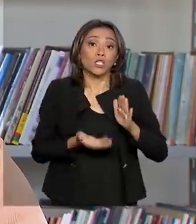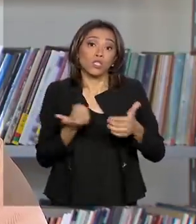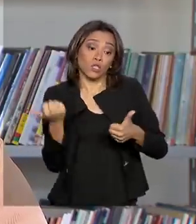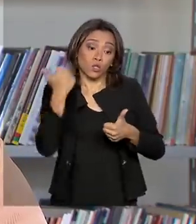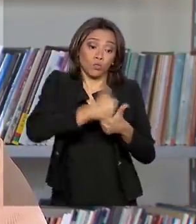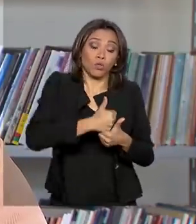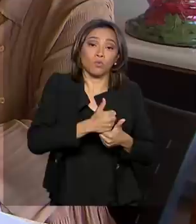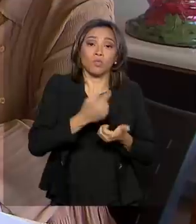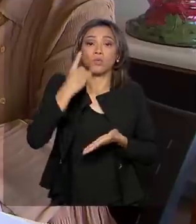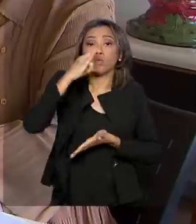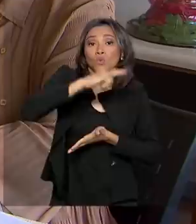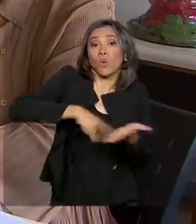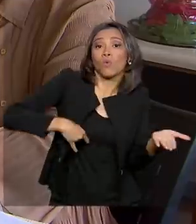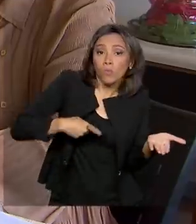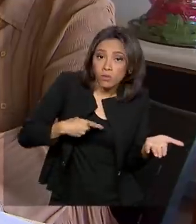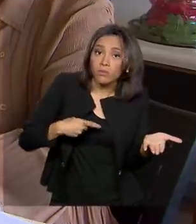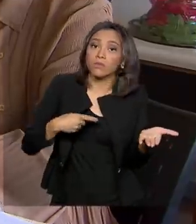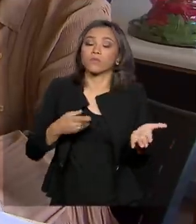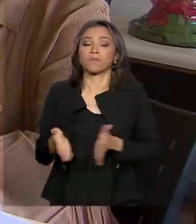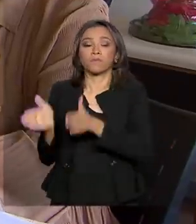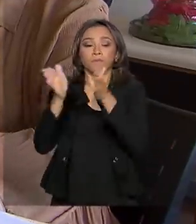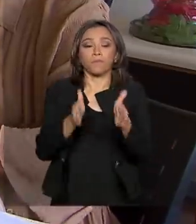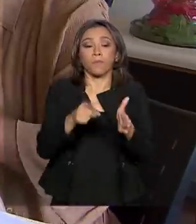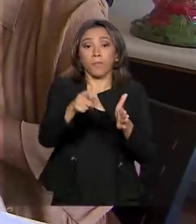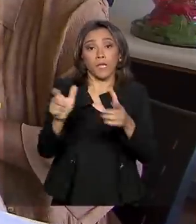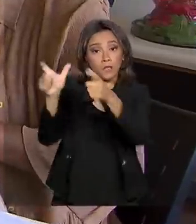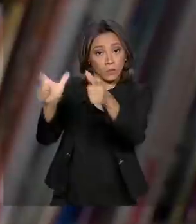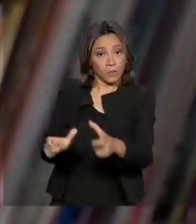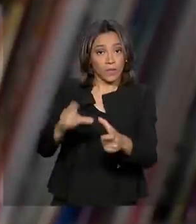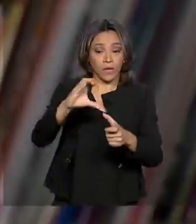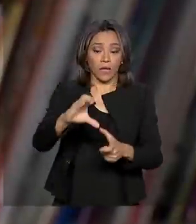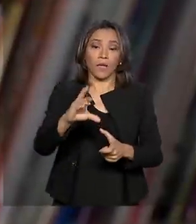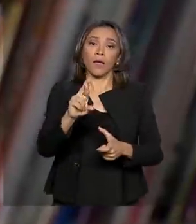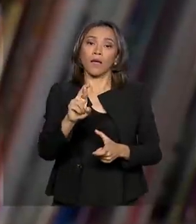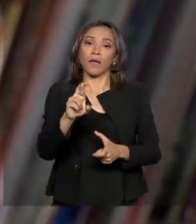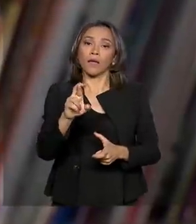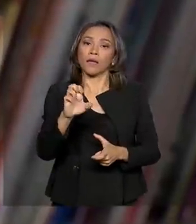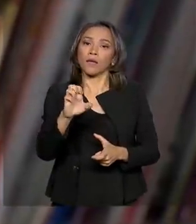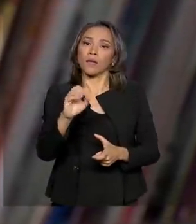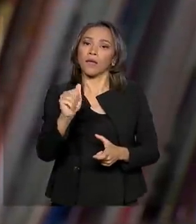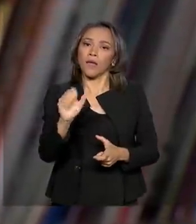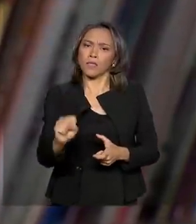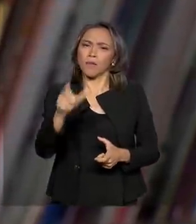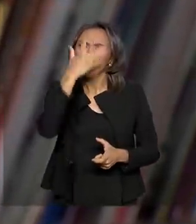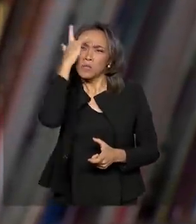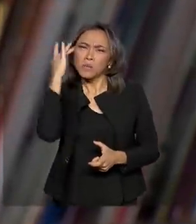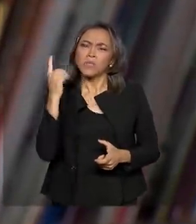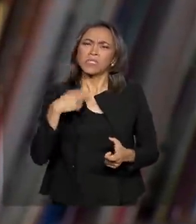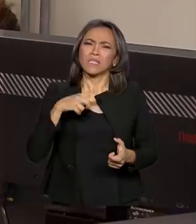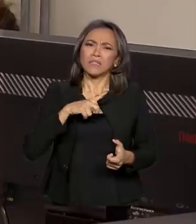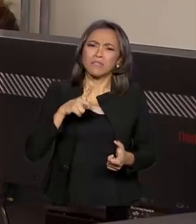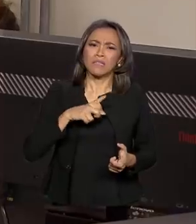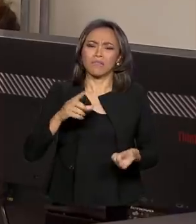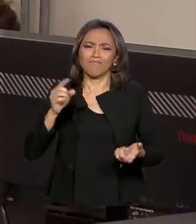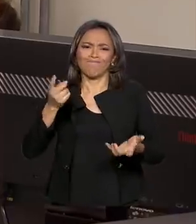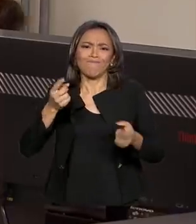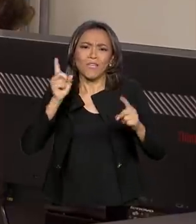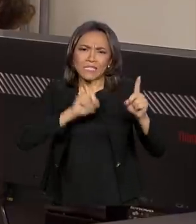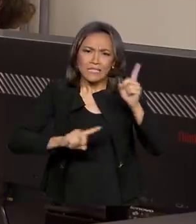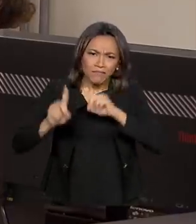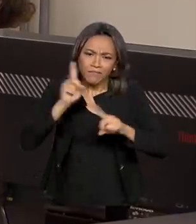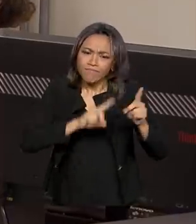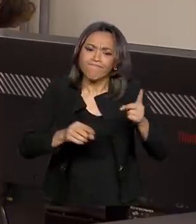documentos pessoais. Os CREAS atendem principalmente pessoas que estão em maior risco de vulnerabilidade social, como